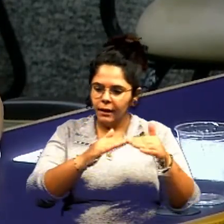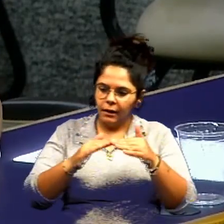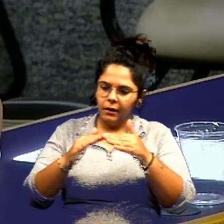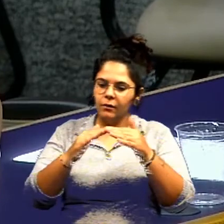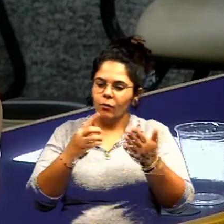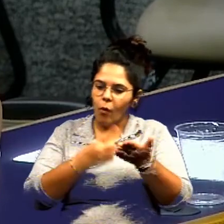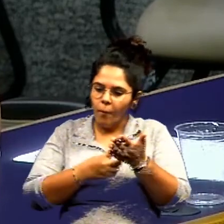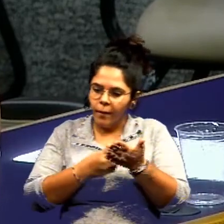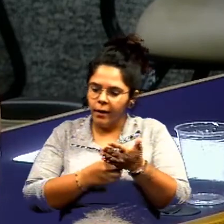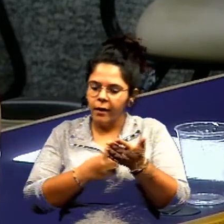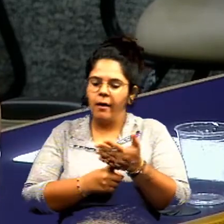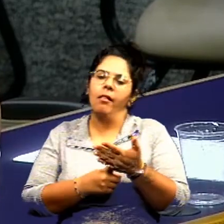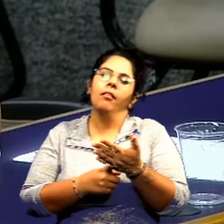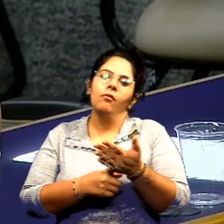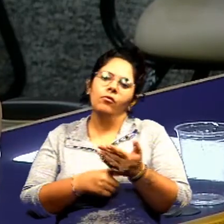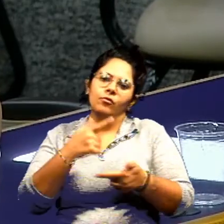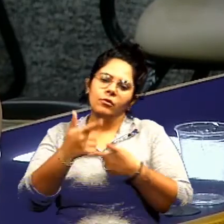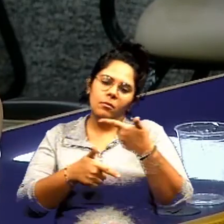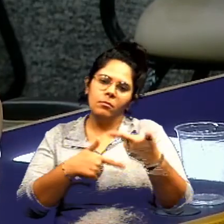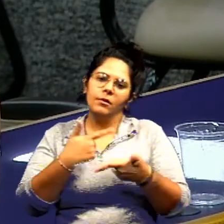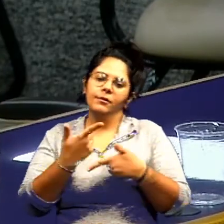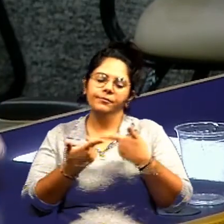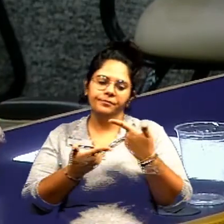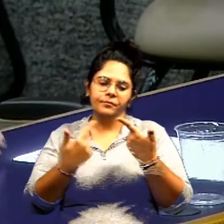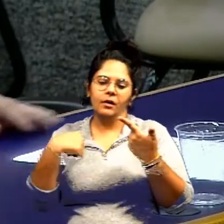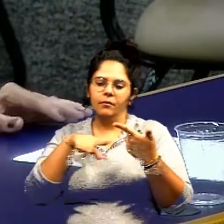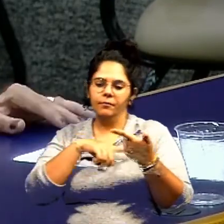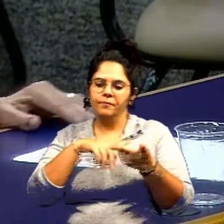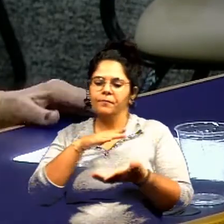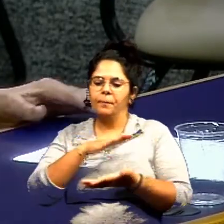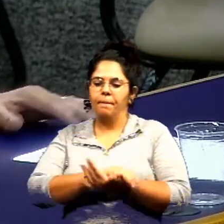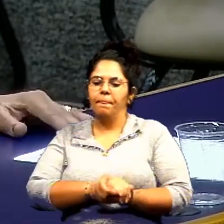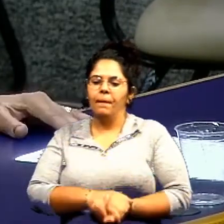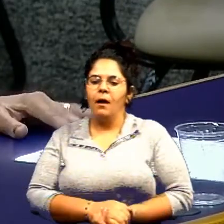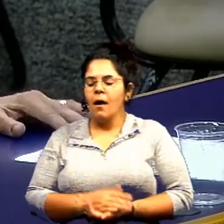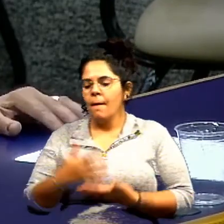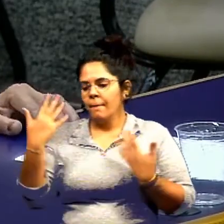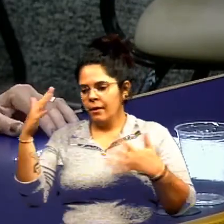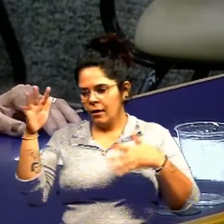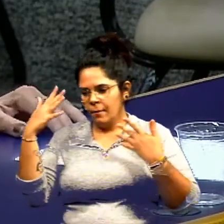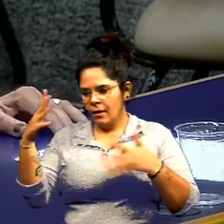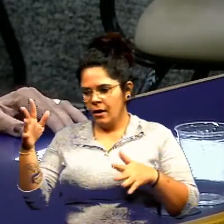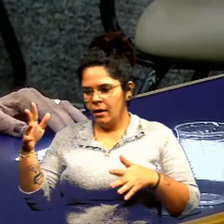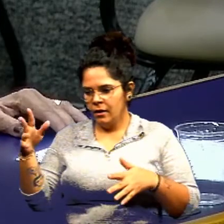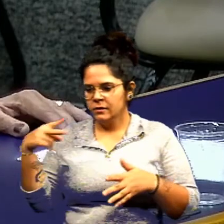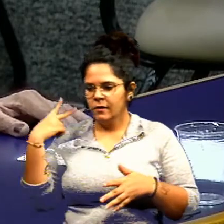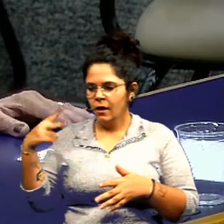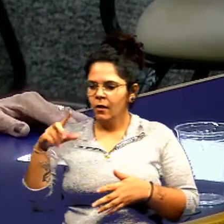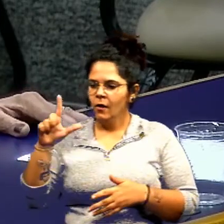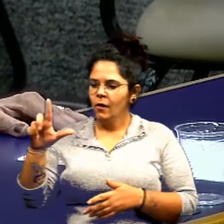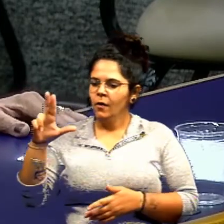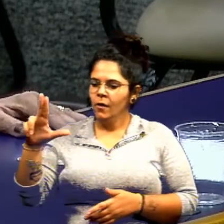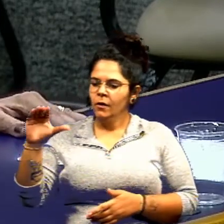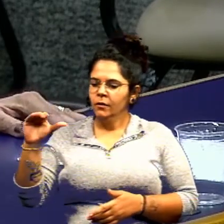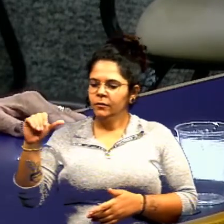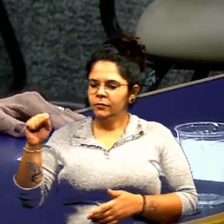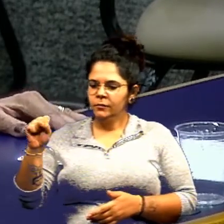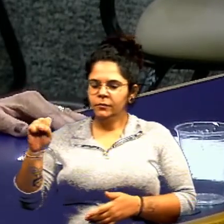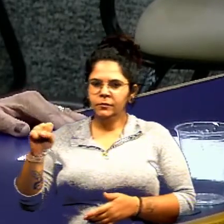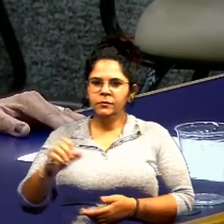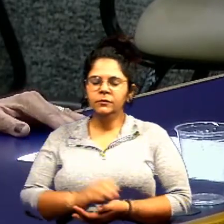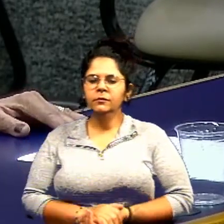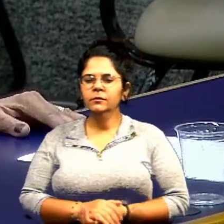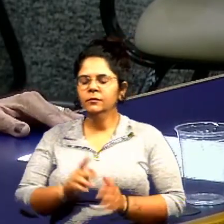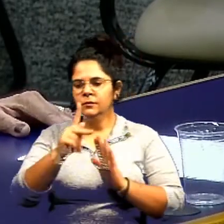judiciário essa função tão nobre e que a nós foi confiado parabéns vereador Lucas que estão pelo seu projeto